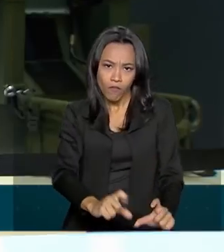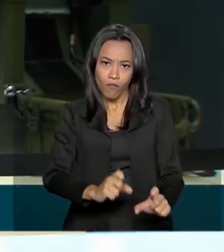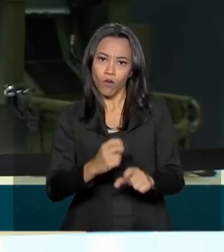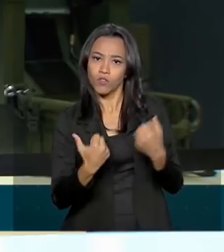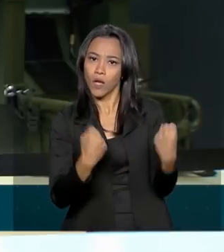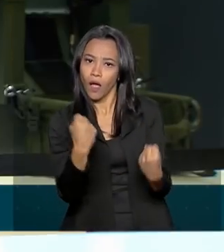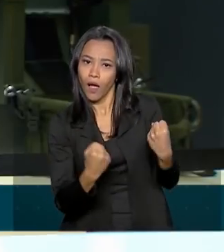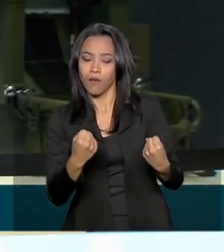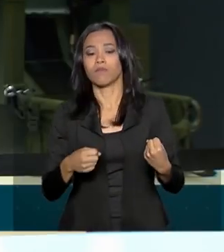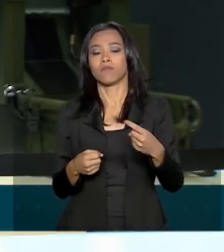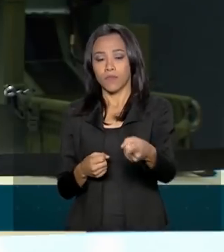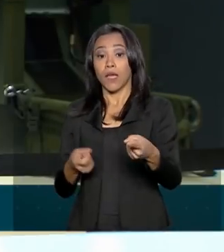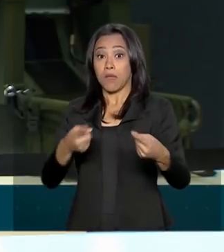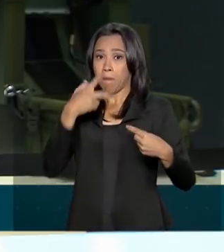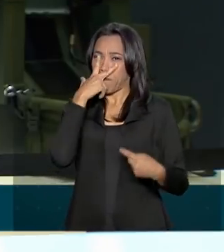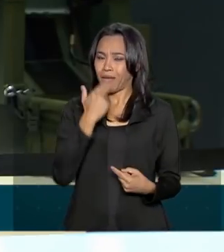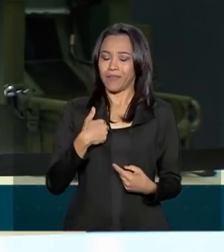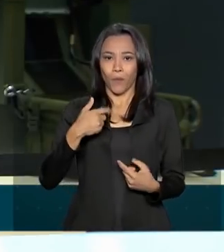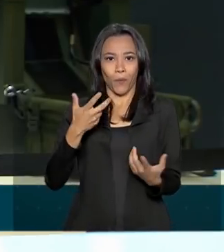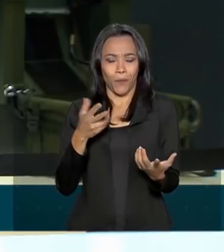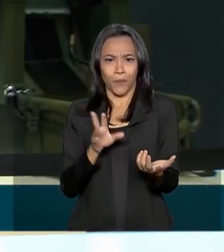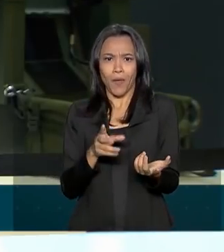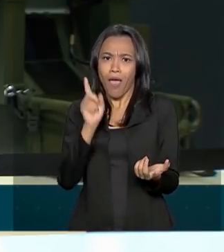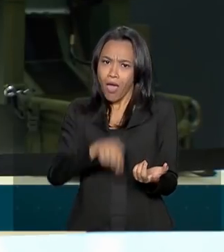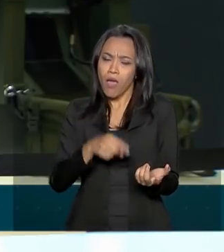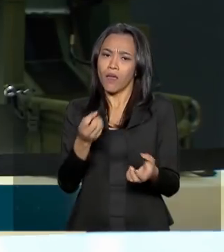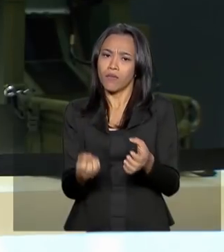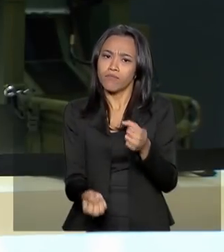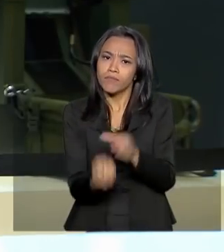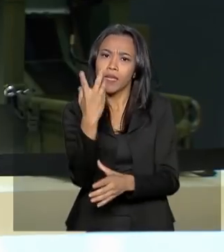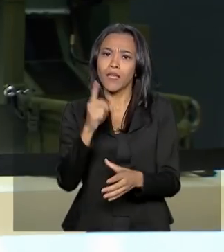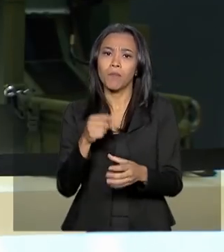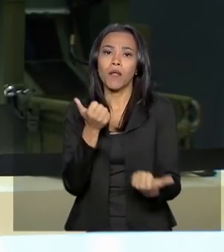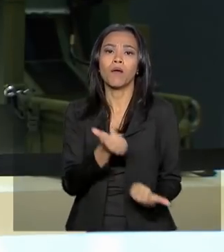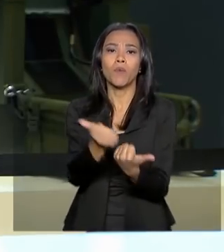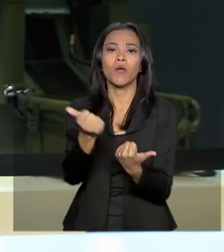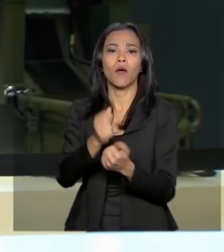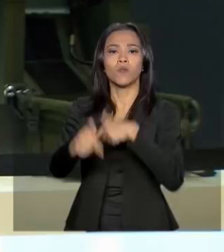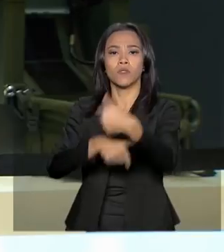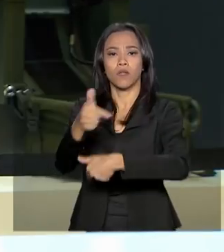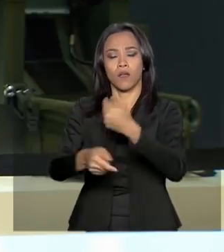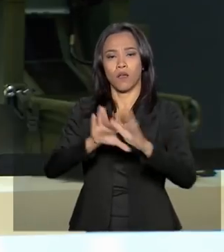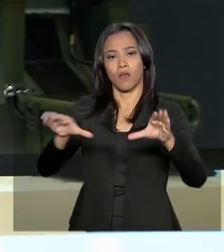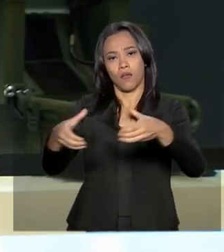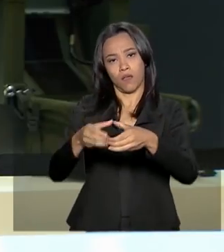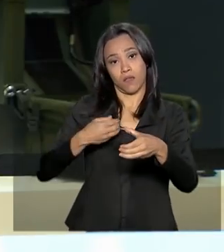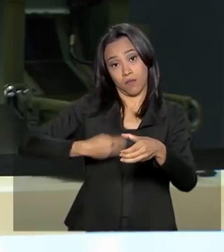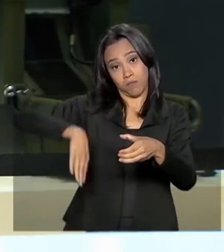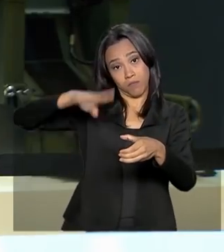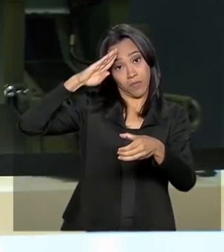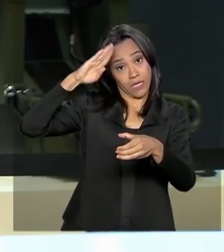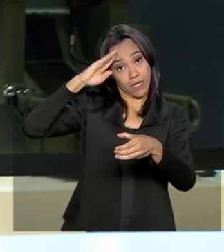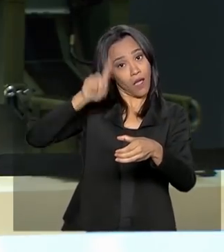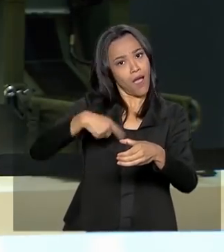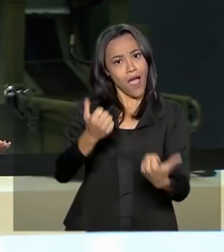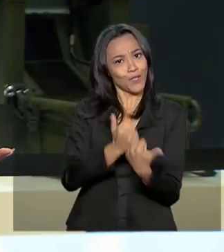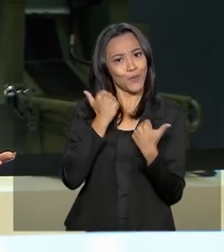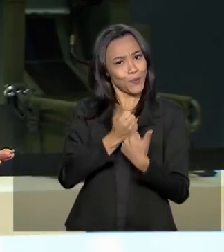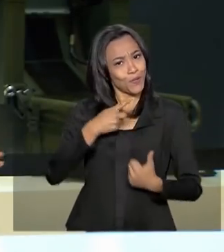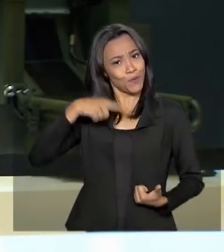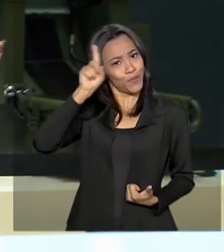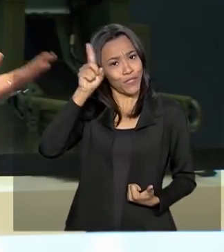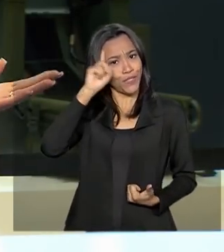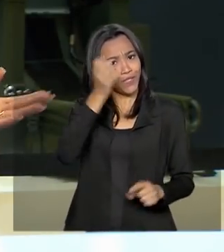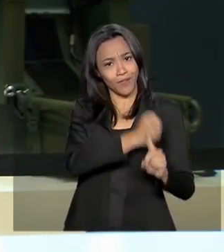distantes da nossa realidade e que são desenvolvidos para auxiliar o trabalho dos militares, acabam ajudando no dia a dia de todos nós. Foi o que